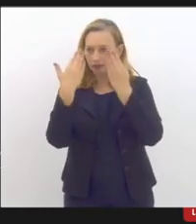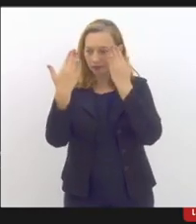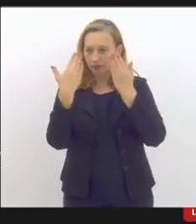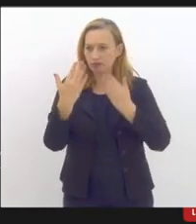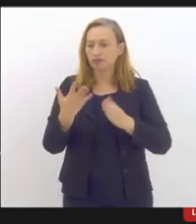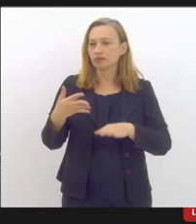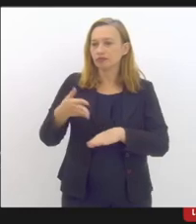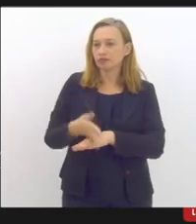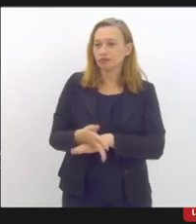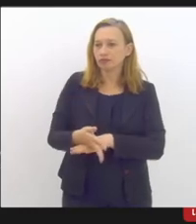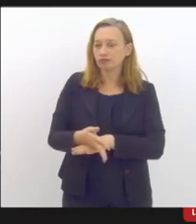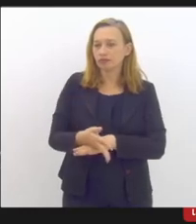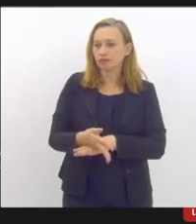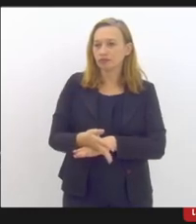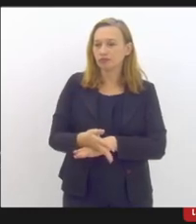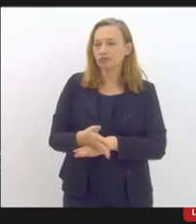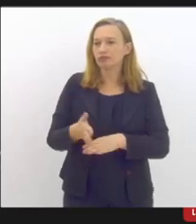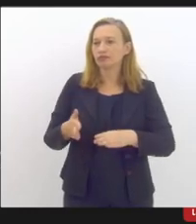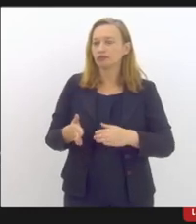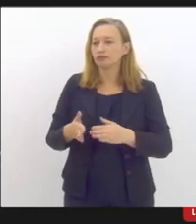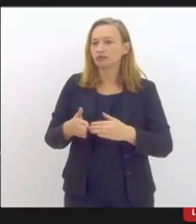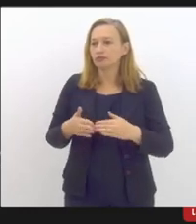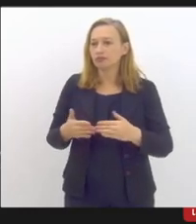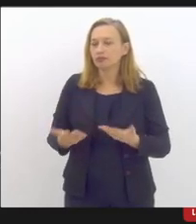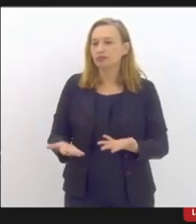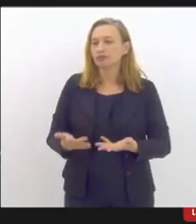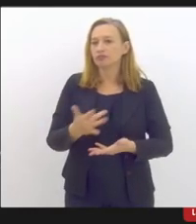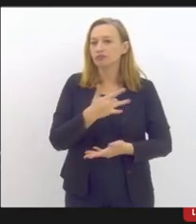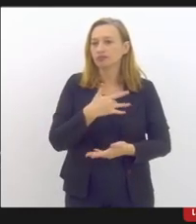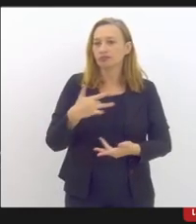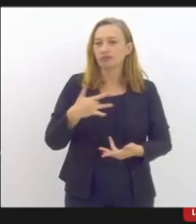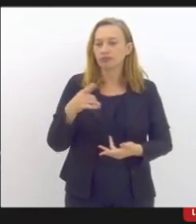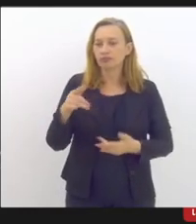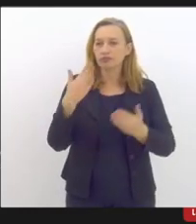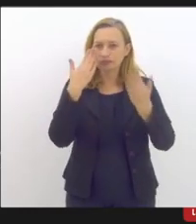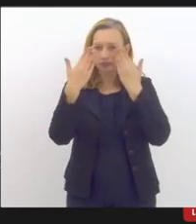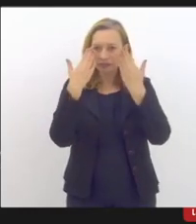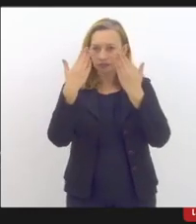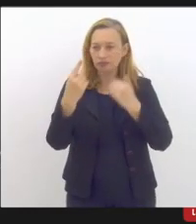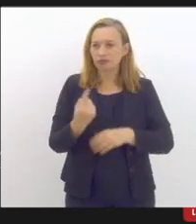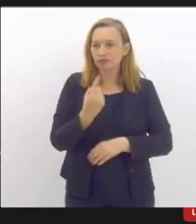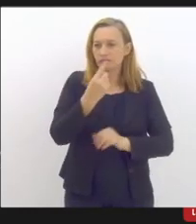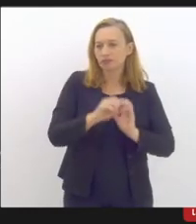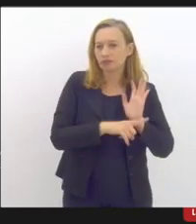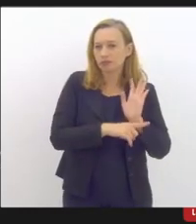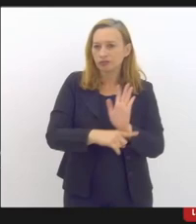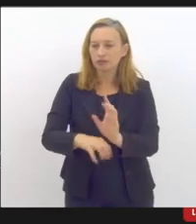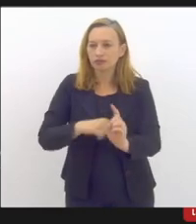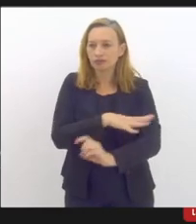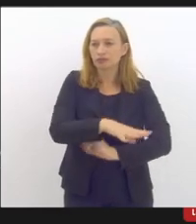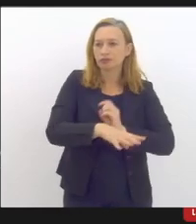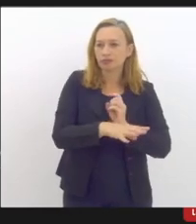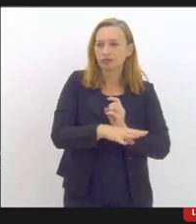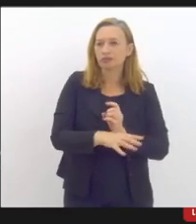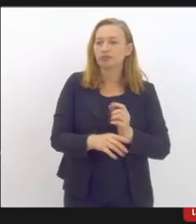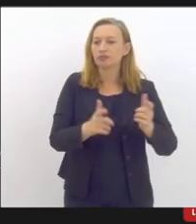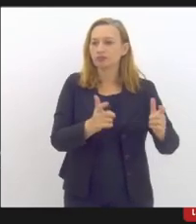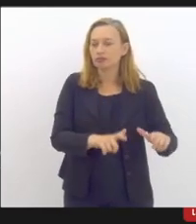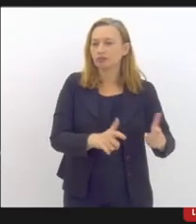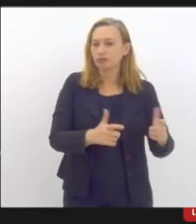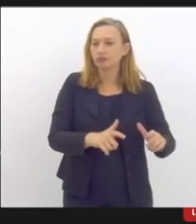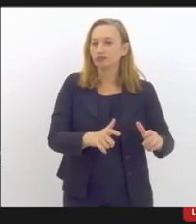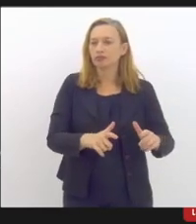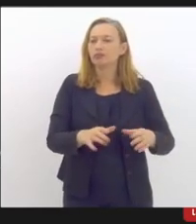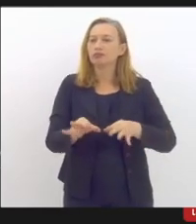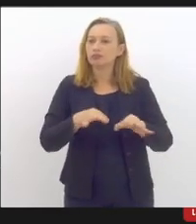de entrar de licença de saúde e aí ela essa psicóloga e um dos assistentes sociais estiveram numa das unidades num projeto